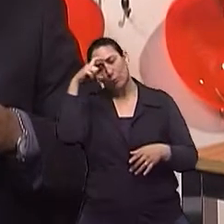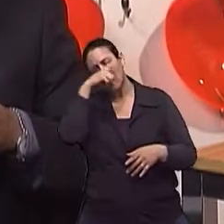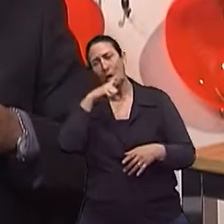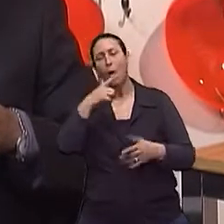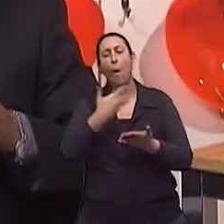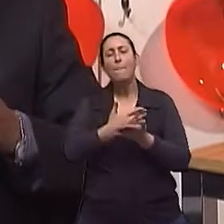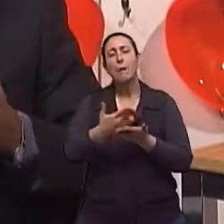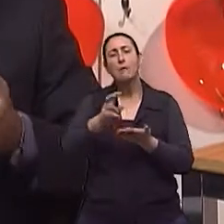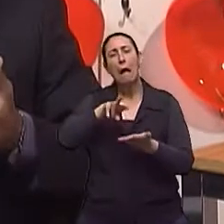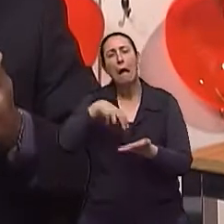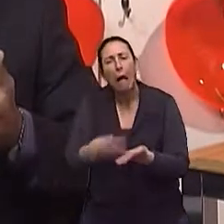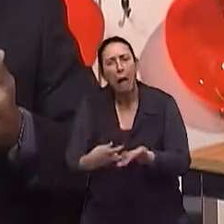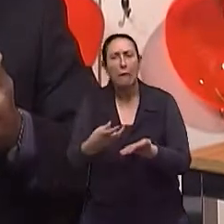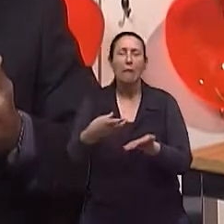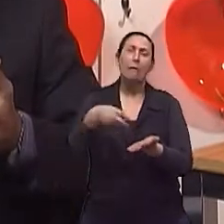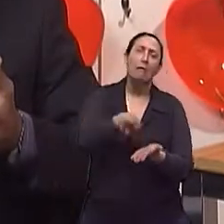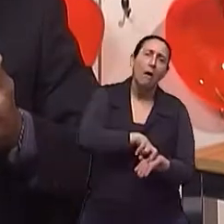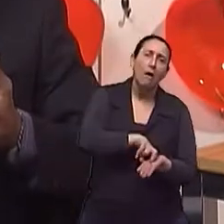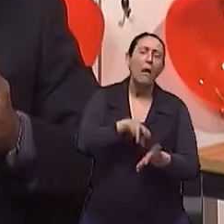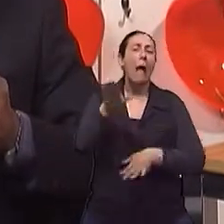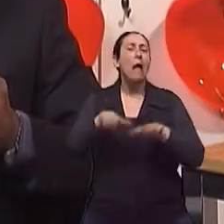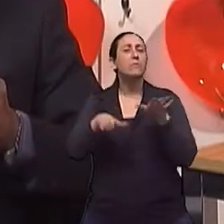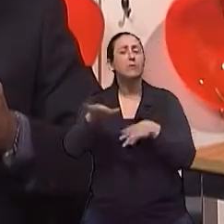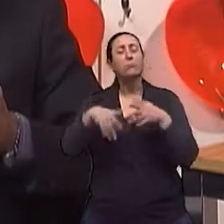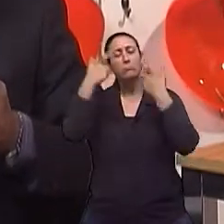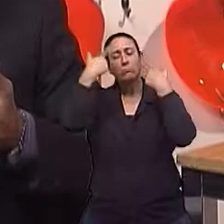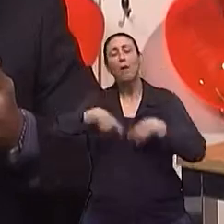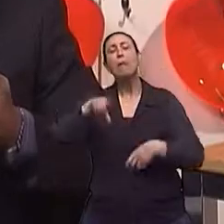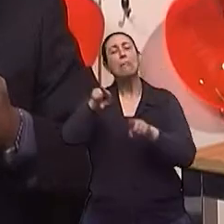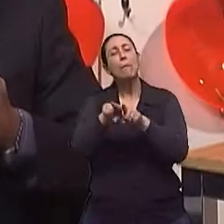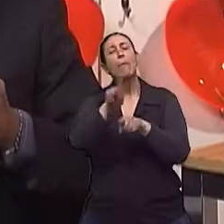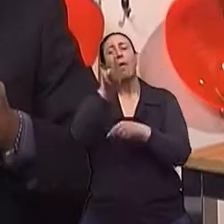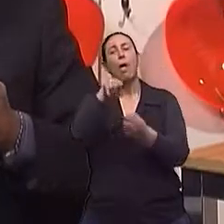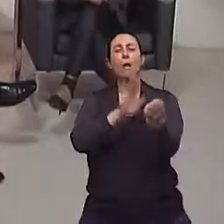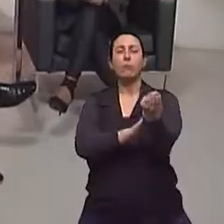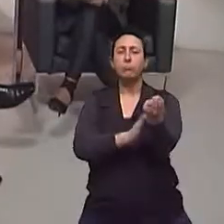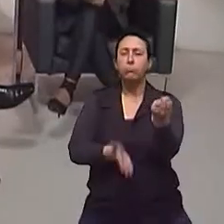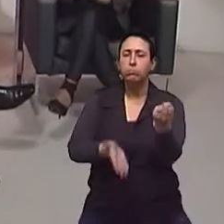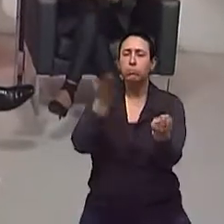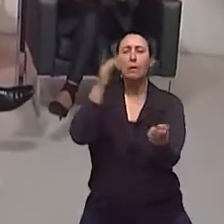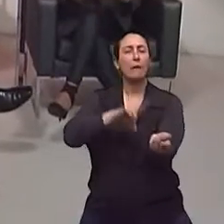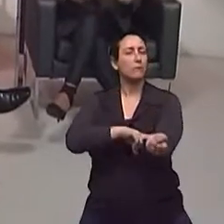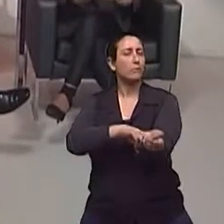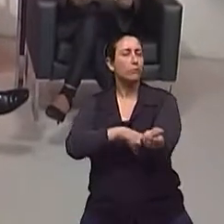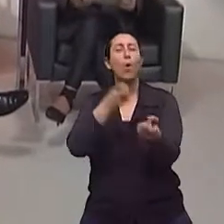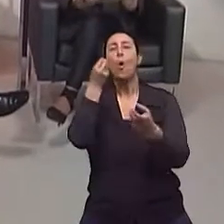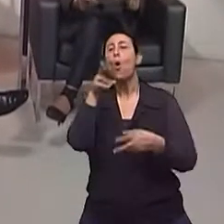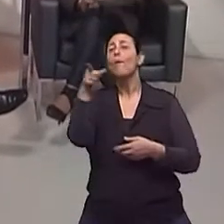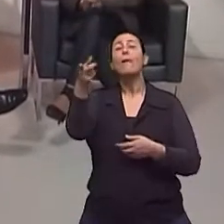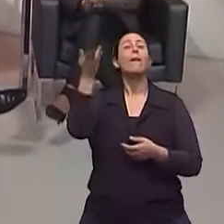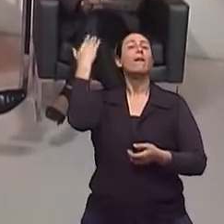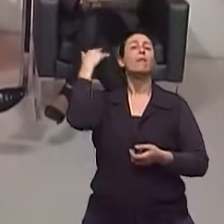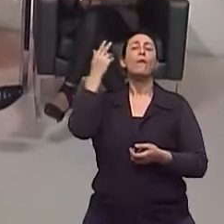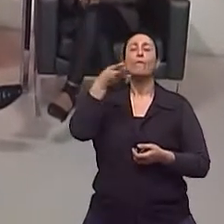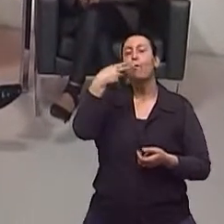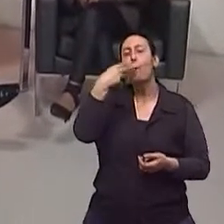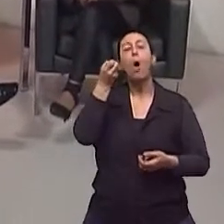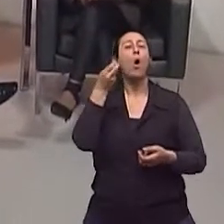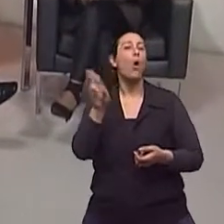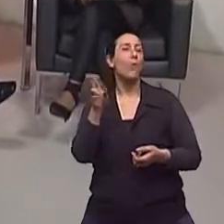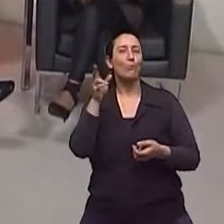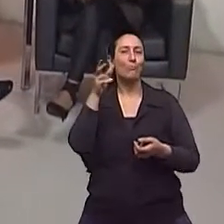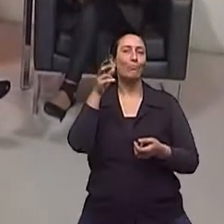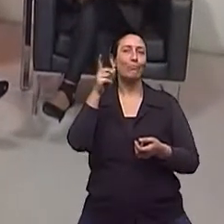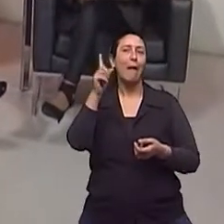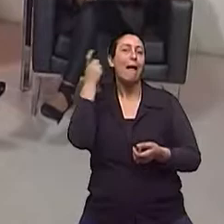ter quedas, né? Muitas vezes, hipertensos, diabéticos, tabagista ou ex-tabagista. Então, essa observação é